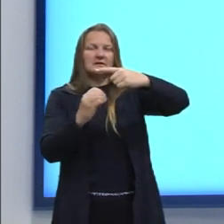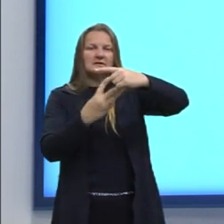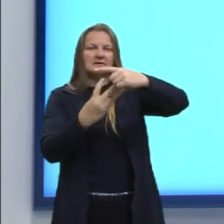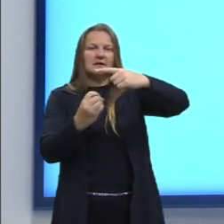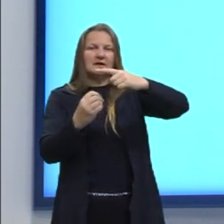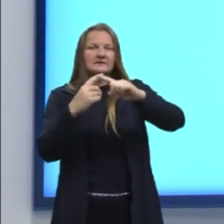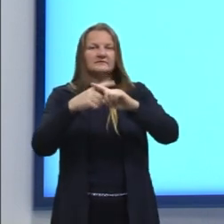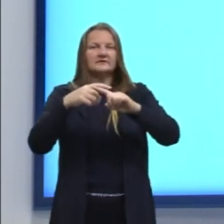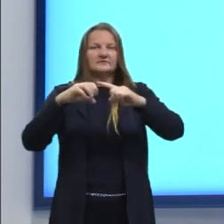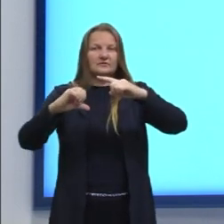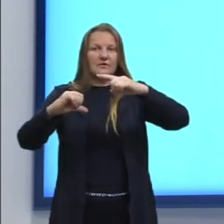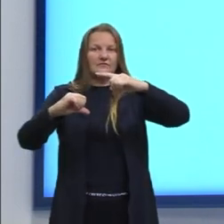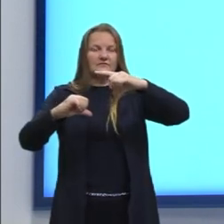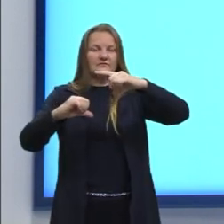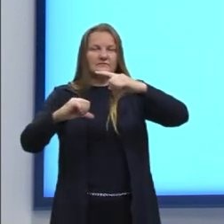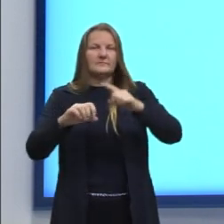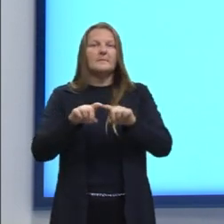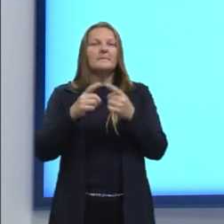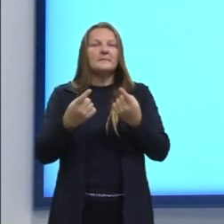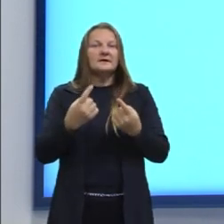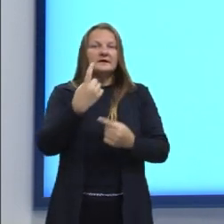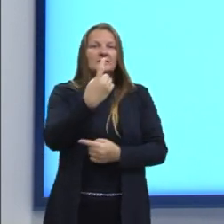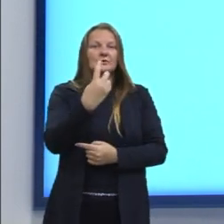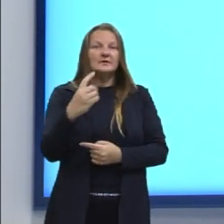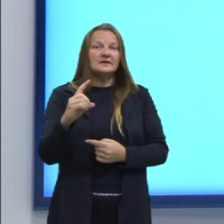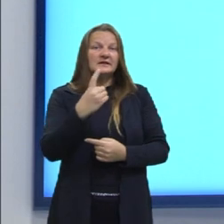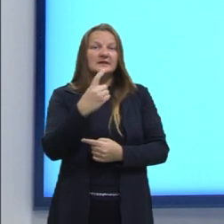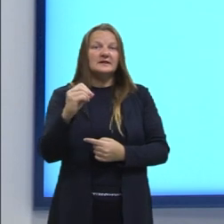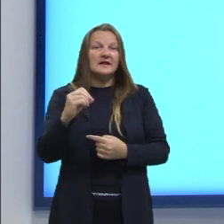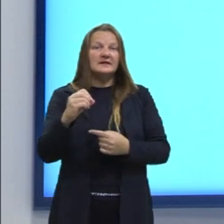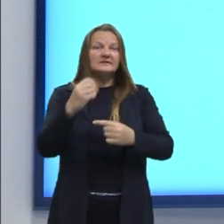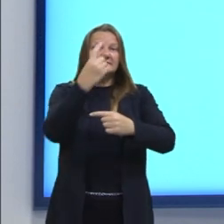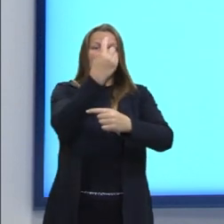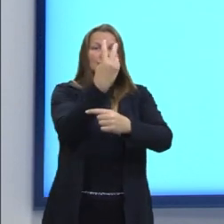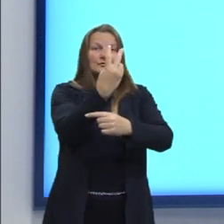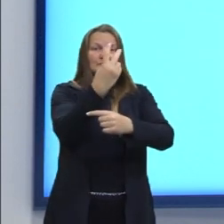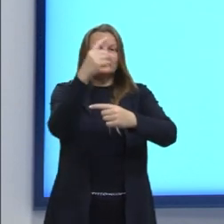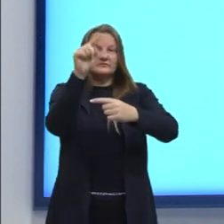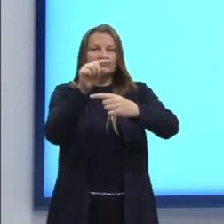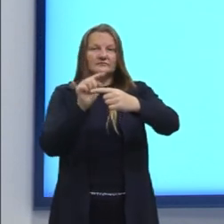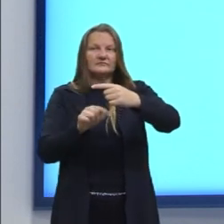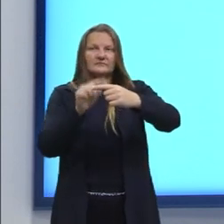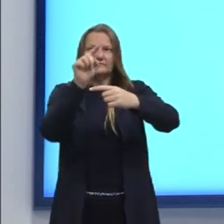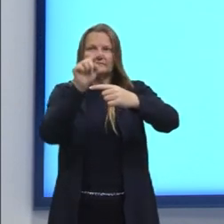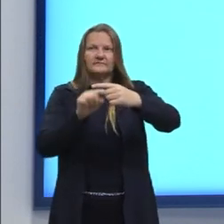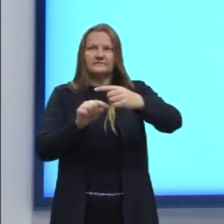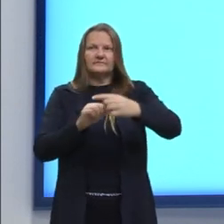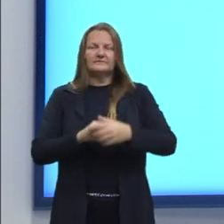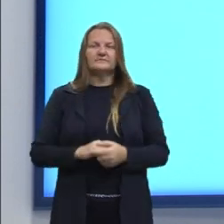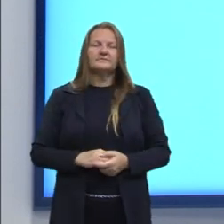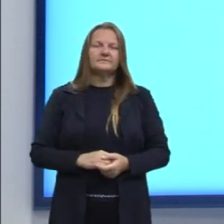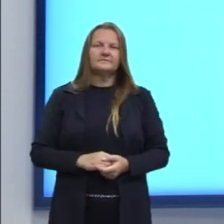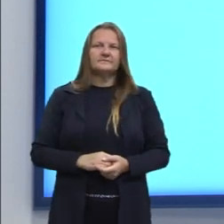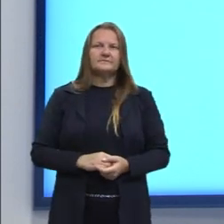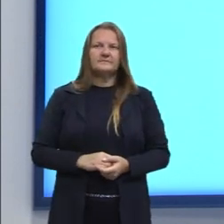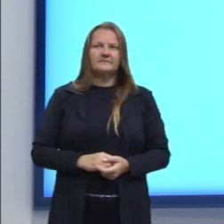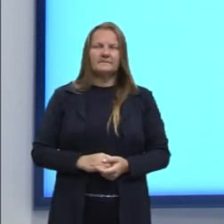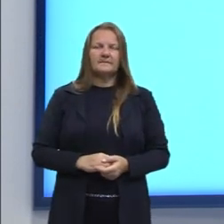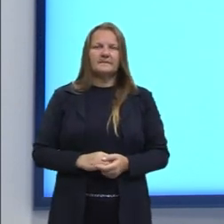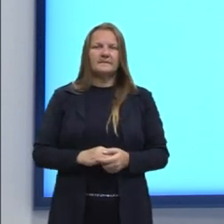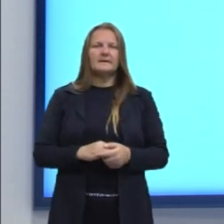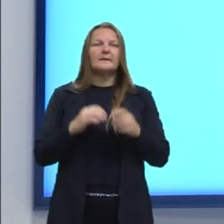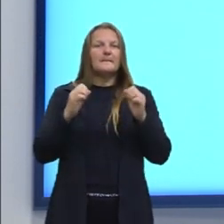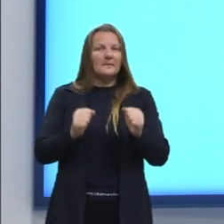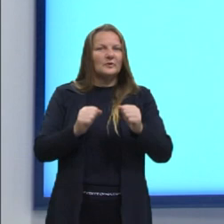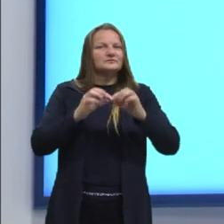vezes 9. Mas o 10, ele é ali divisor, né? A gente pode dividir por 2. Então, podemos